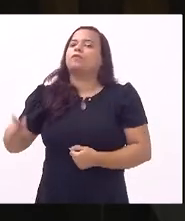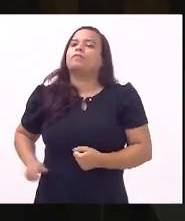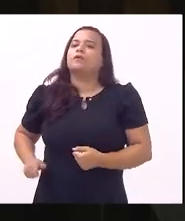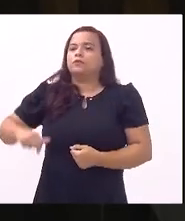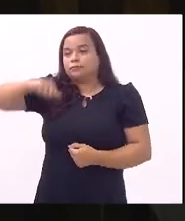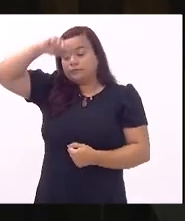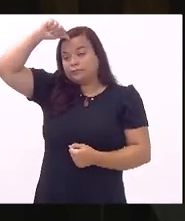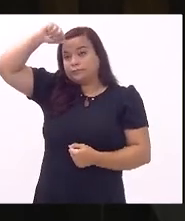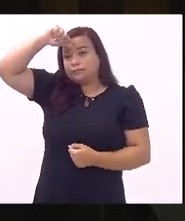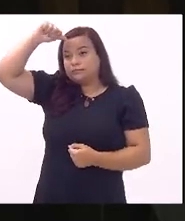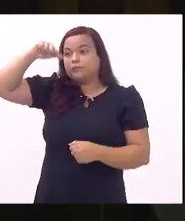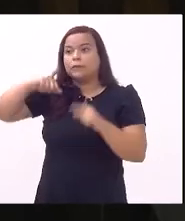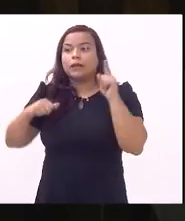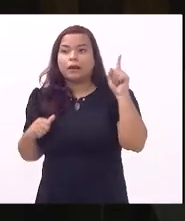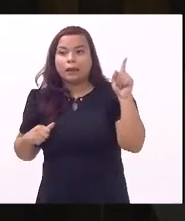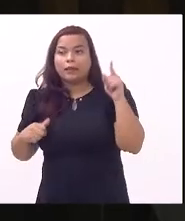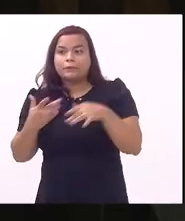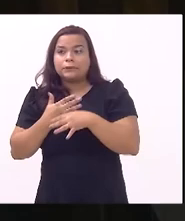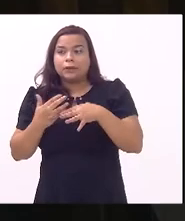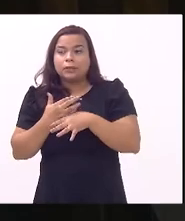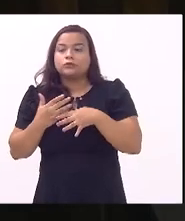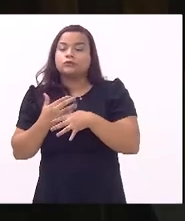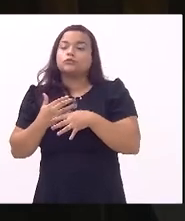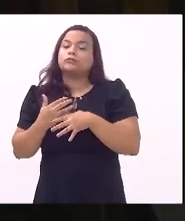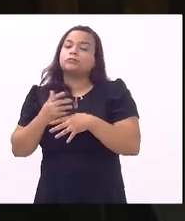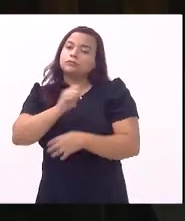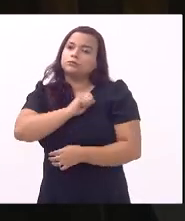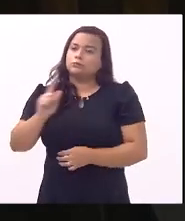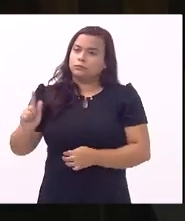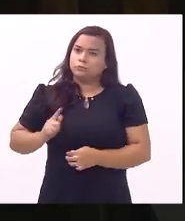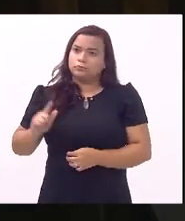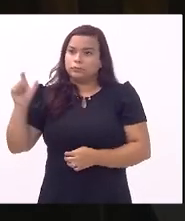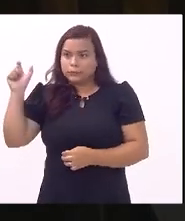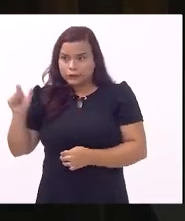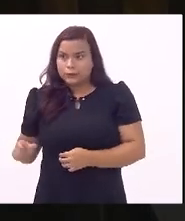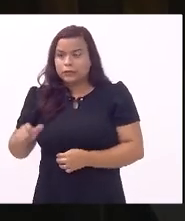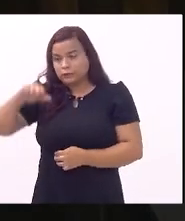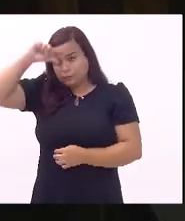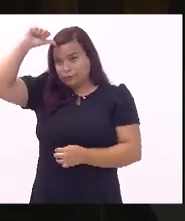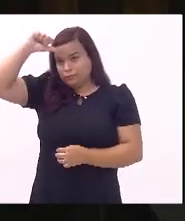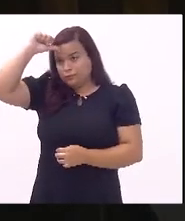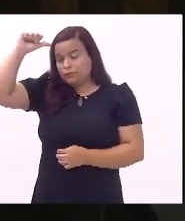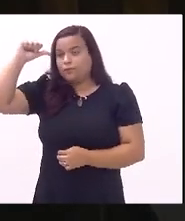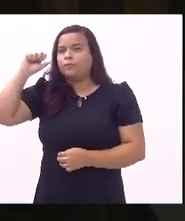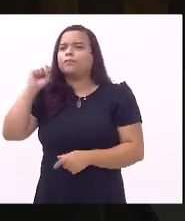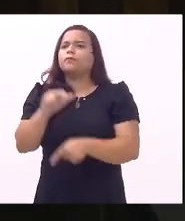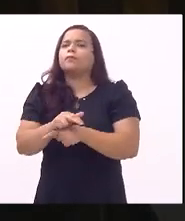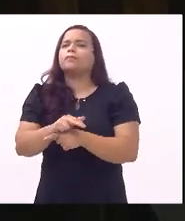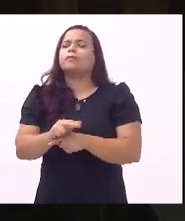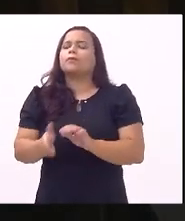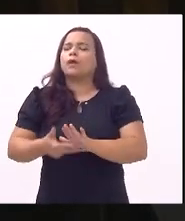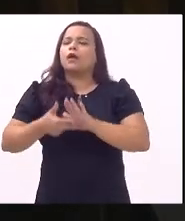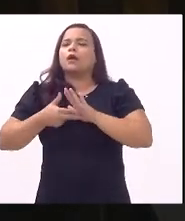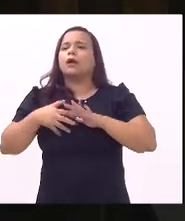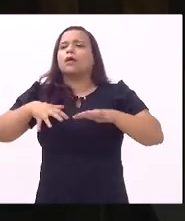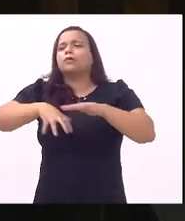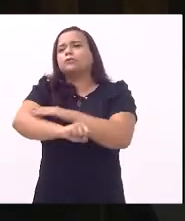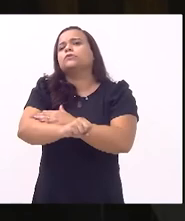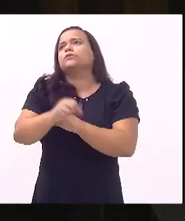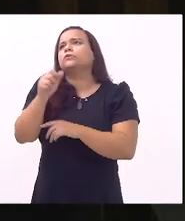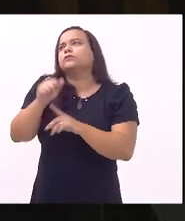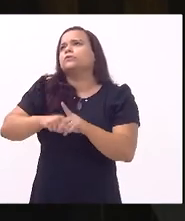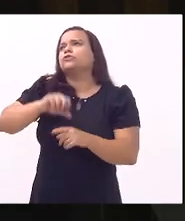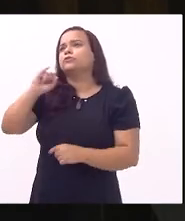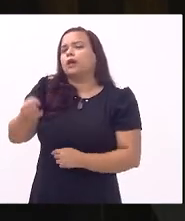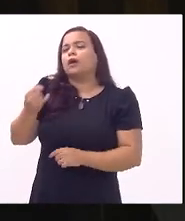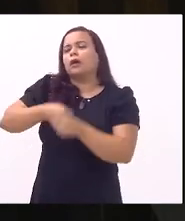tido pela cidade de São Gonçalo o capitão Nelson ele assumiu em janeiro de 2020 eu tive a honra